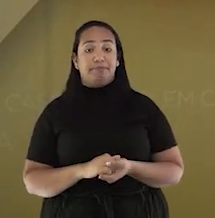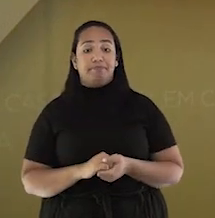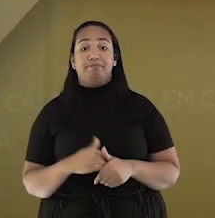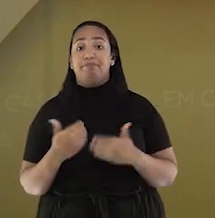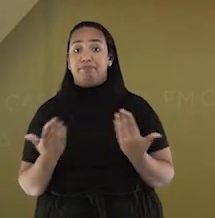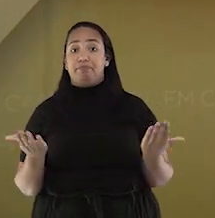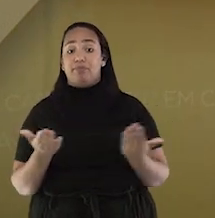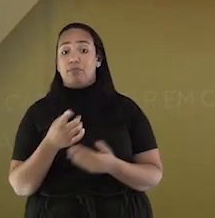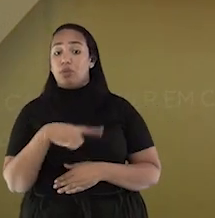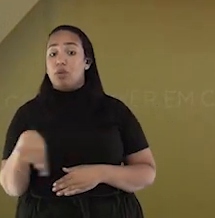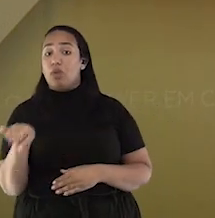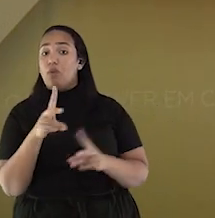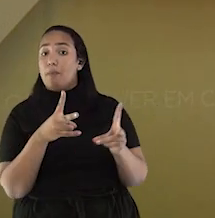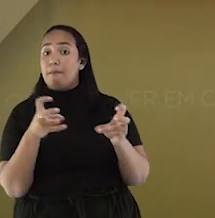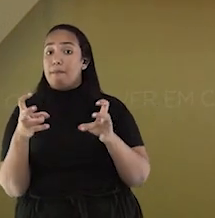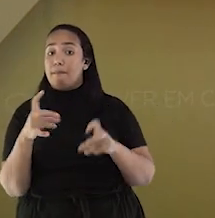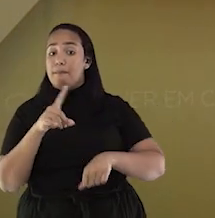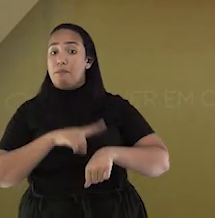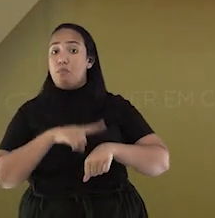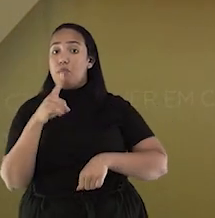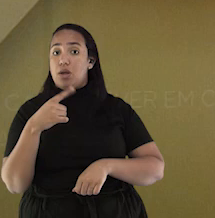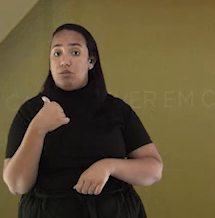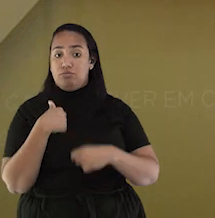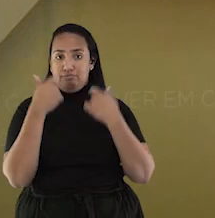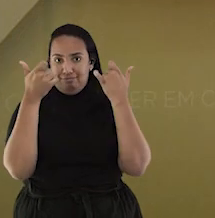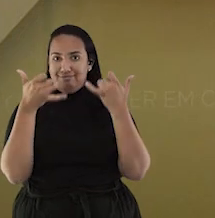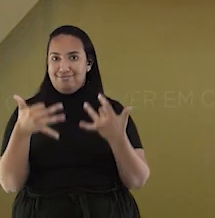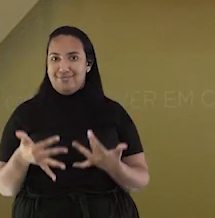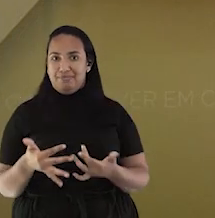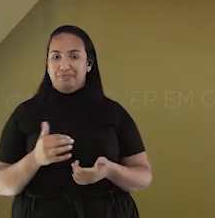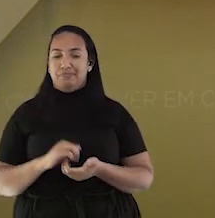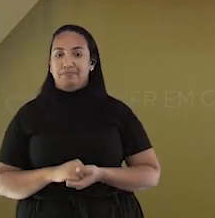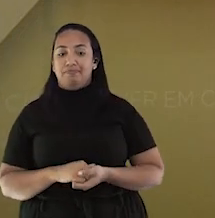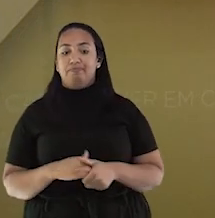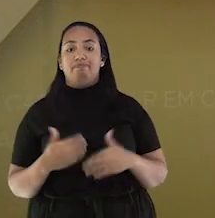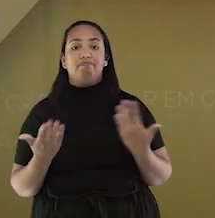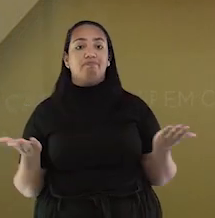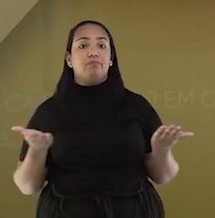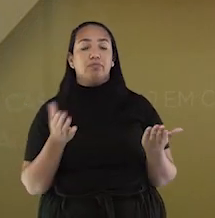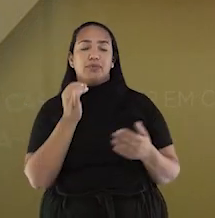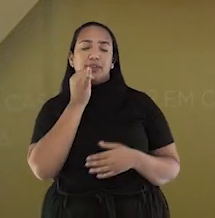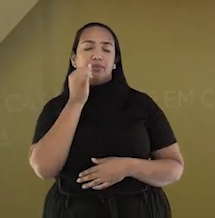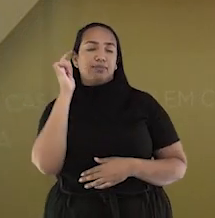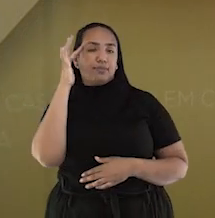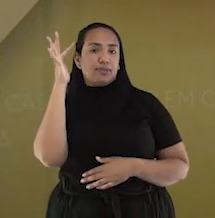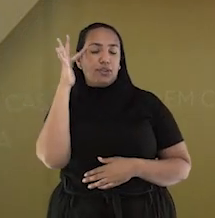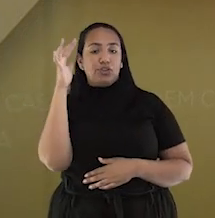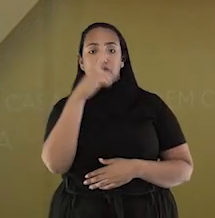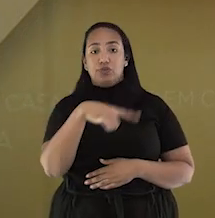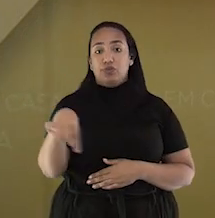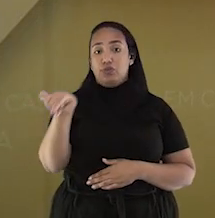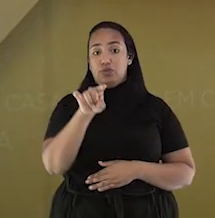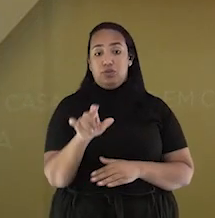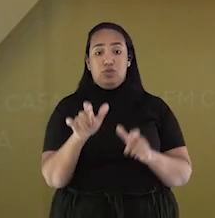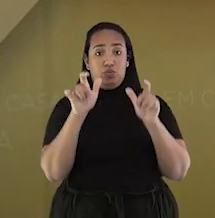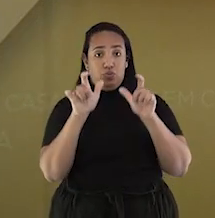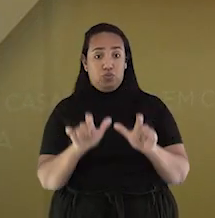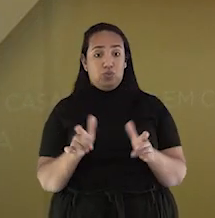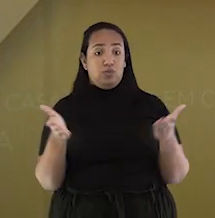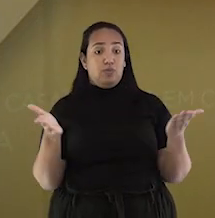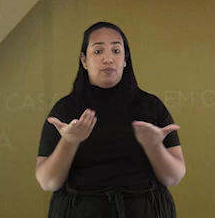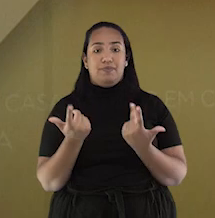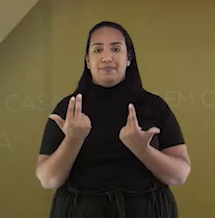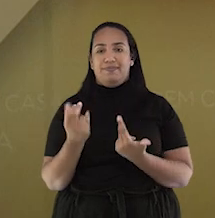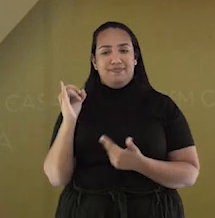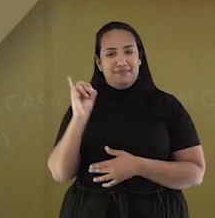identificar situações a partir disso que eu falei. Imagine que você está em um lugar como